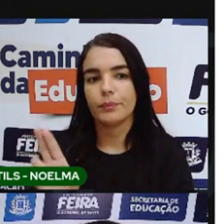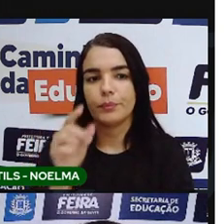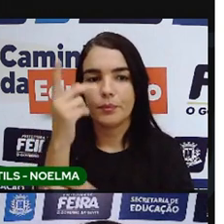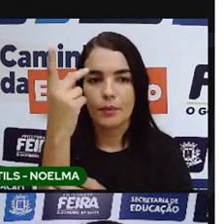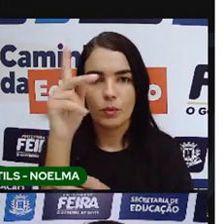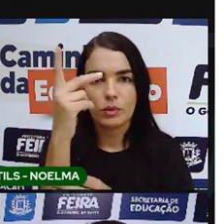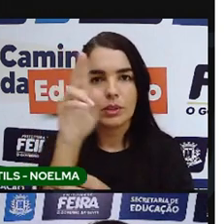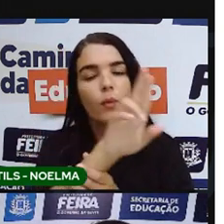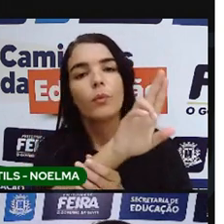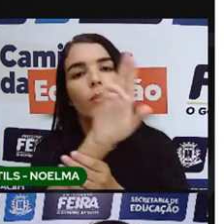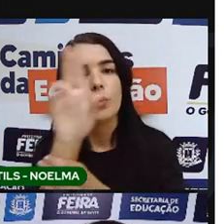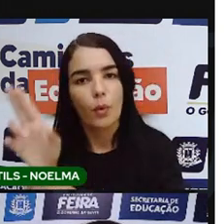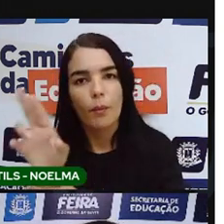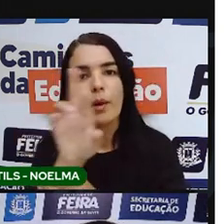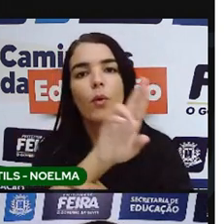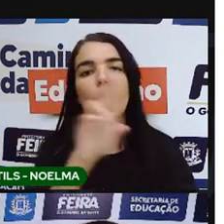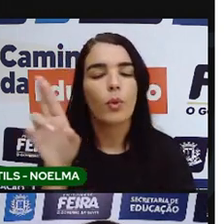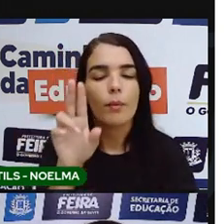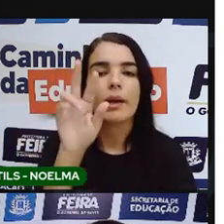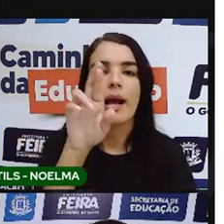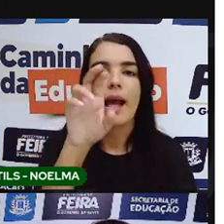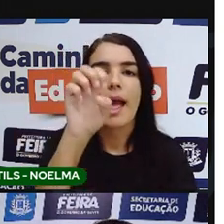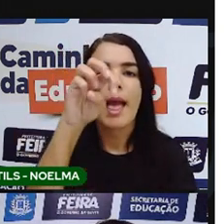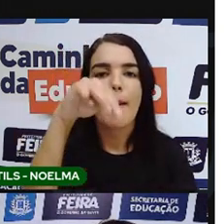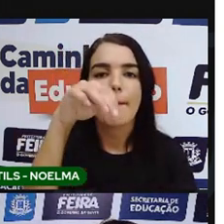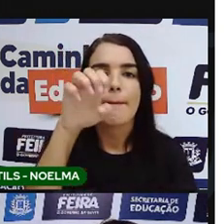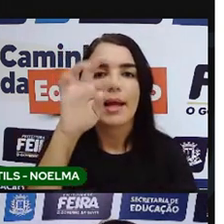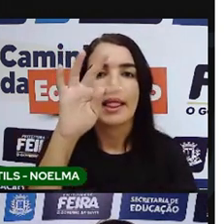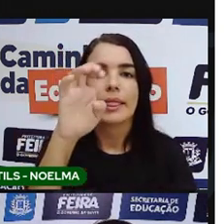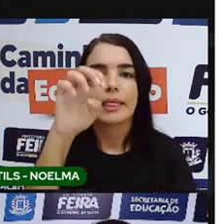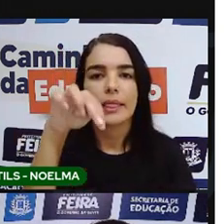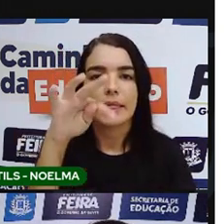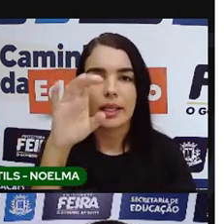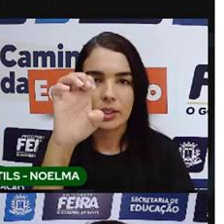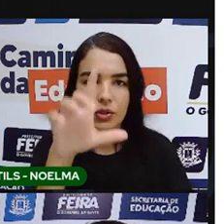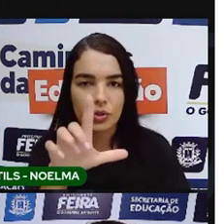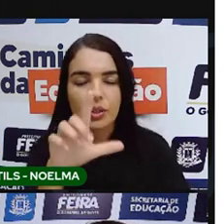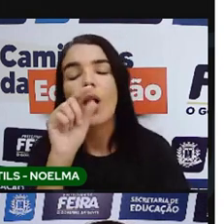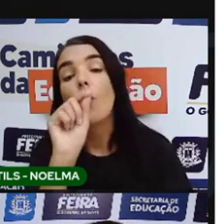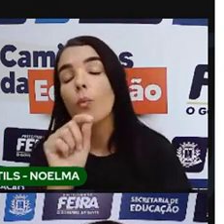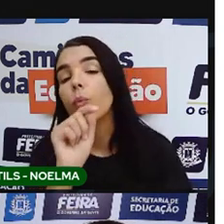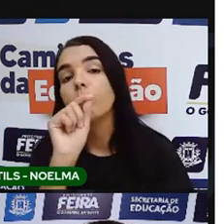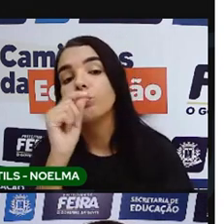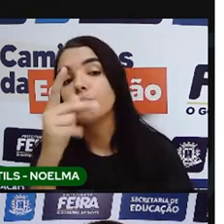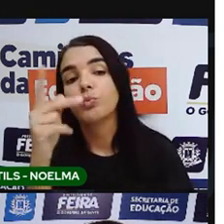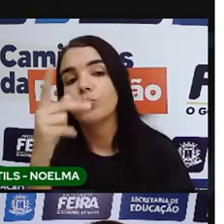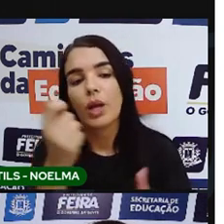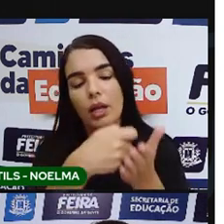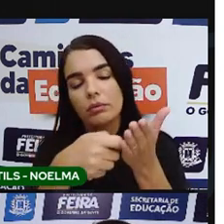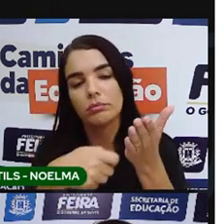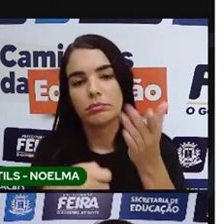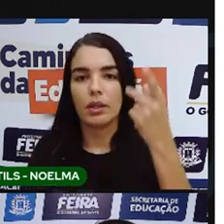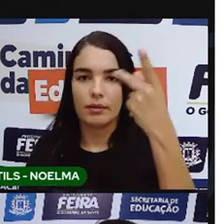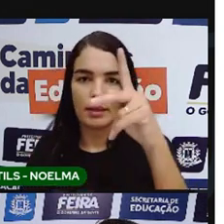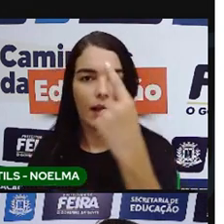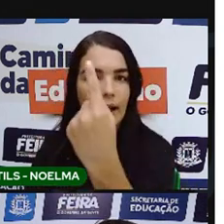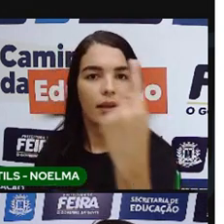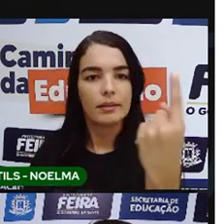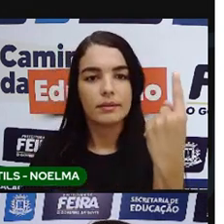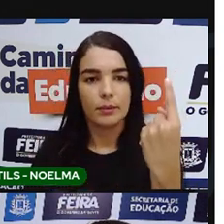remetente. O que é a assinatura do remetente? É a assinatura de quem escreveu a carta, que, nesse caso, são